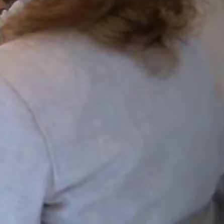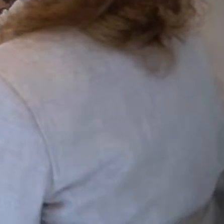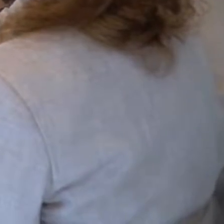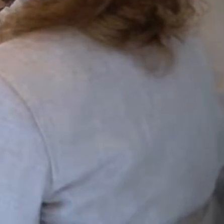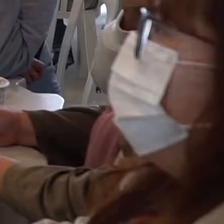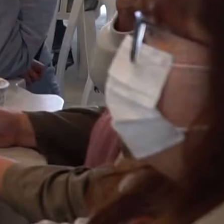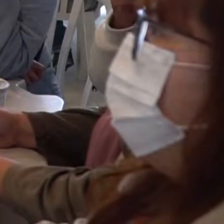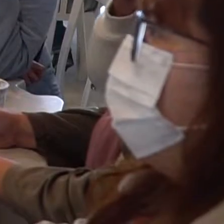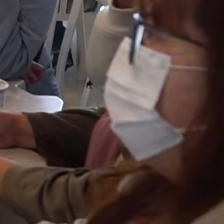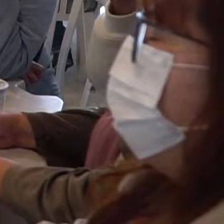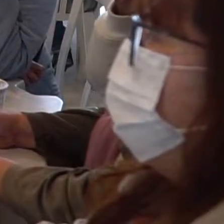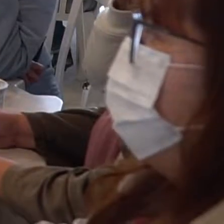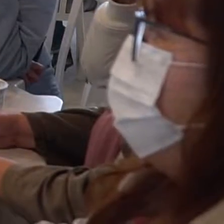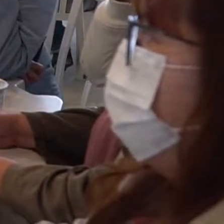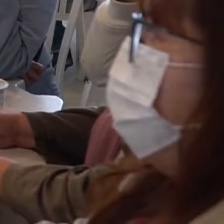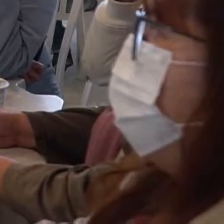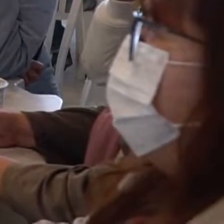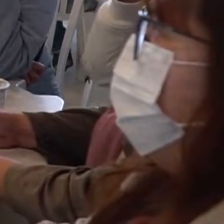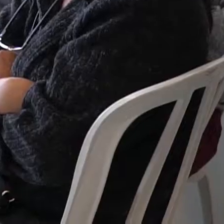a E